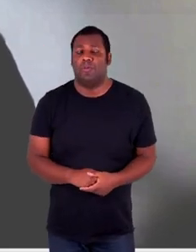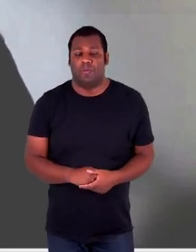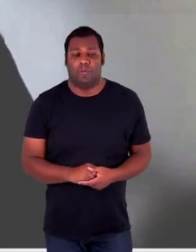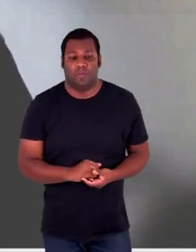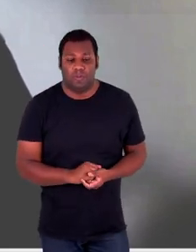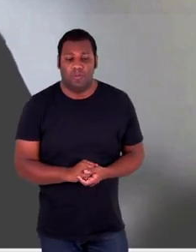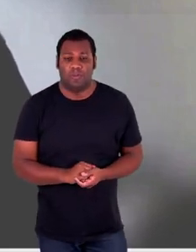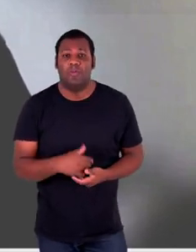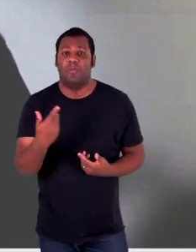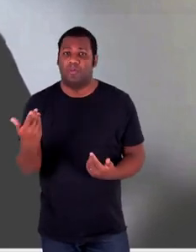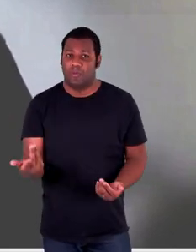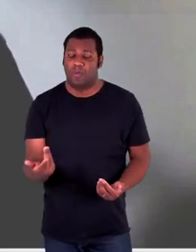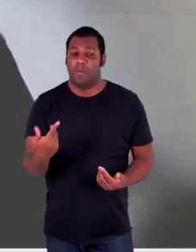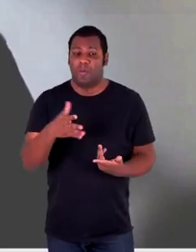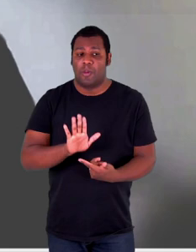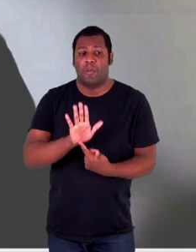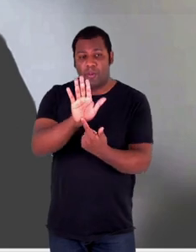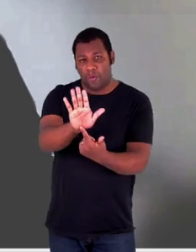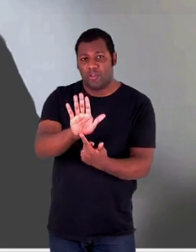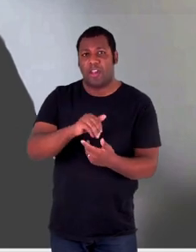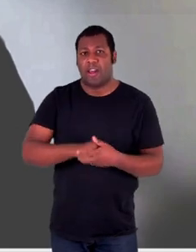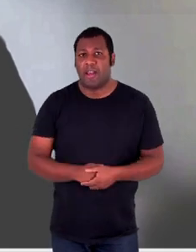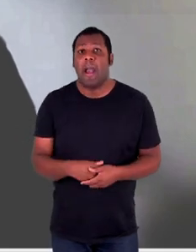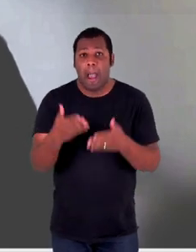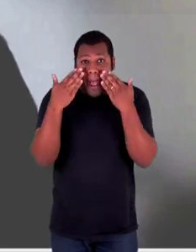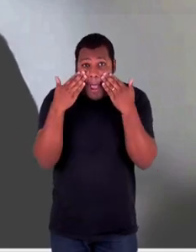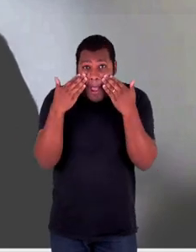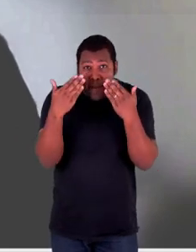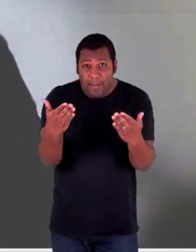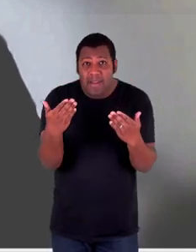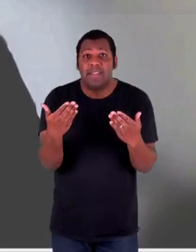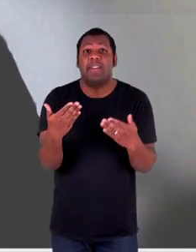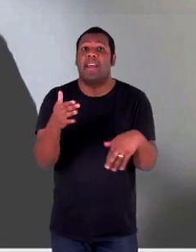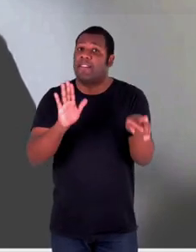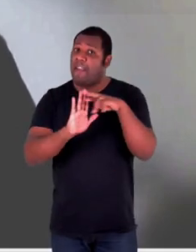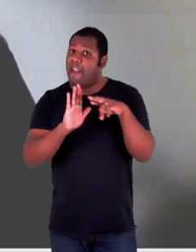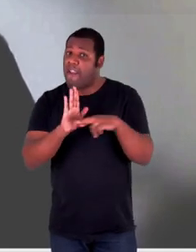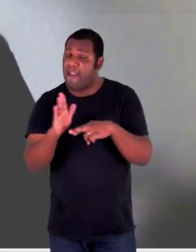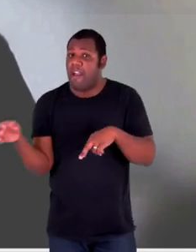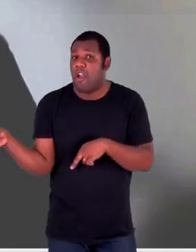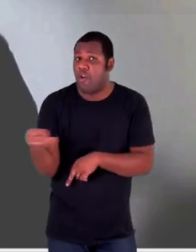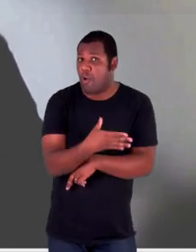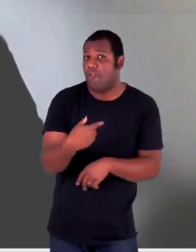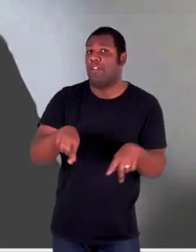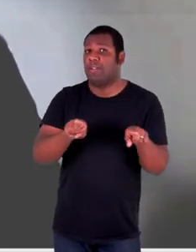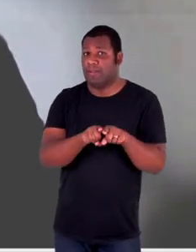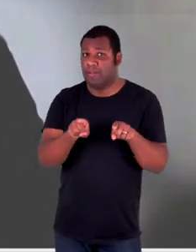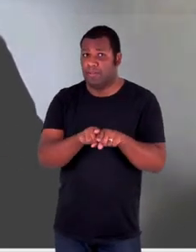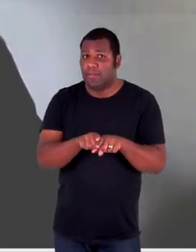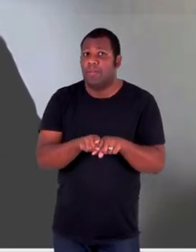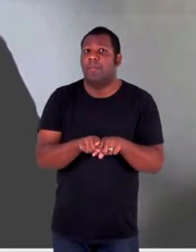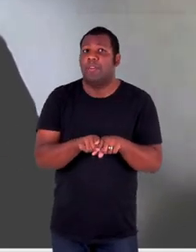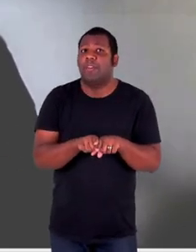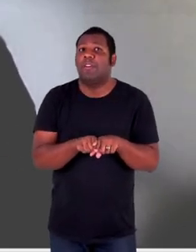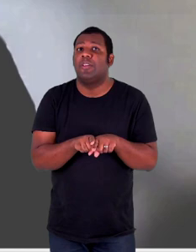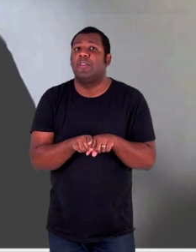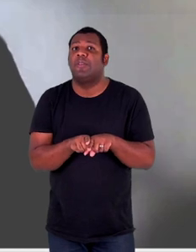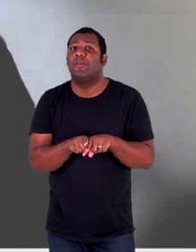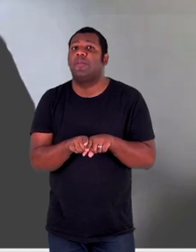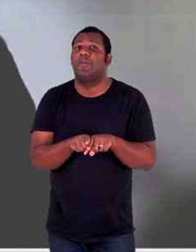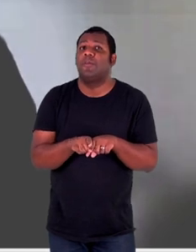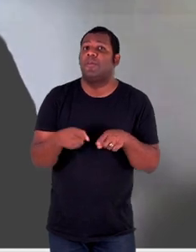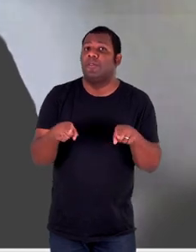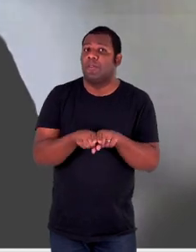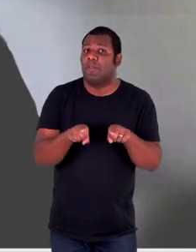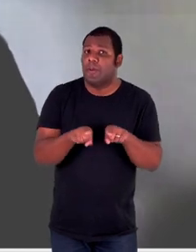além do que seja a visibilidade do tema, nós temos também que apresentar novos critérios de atuação, e sobretudo sermos propositivos